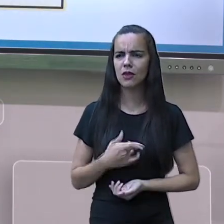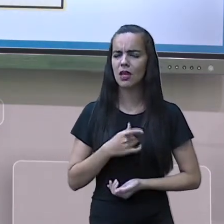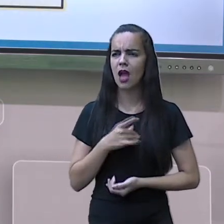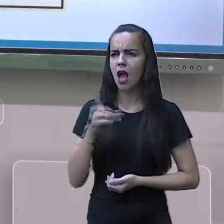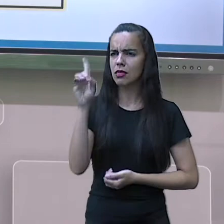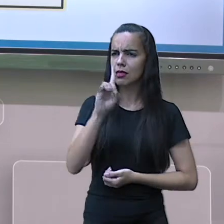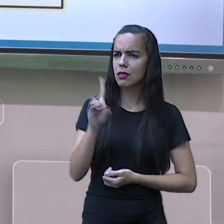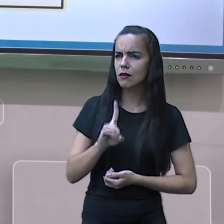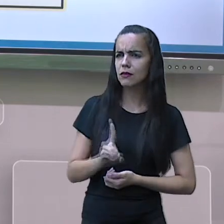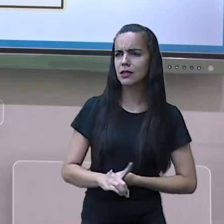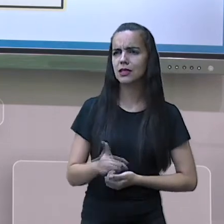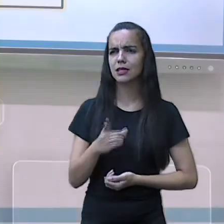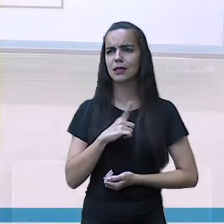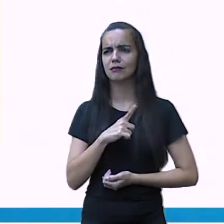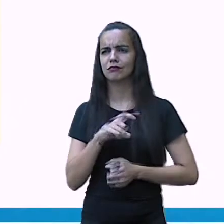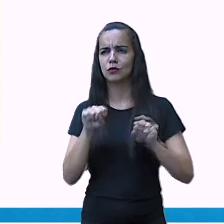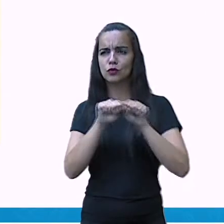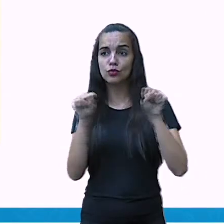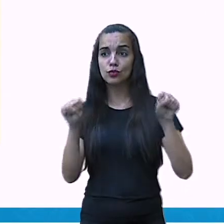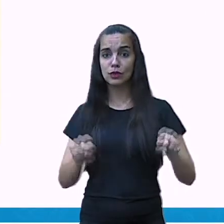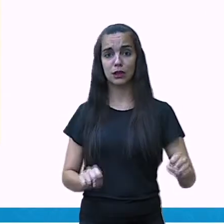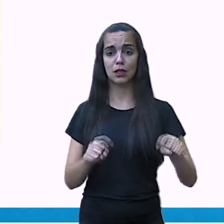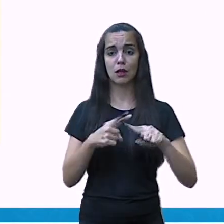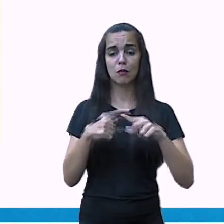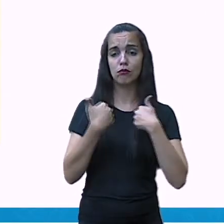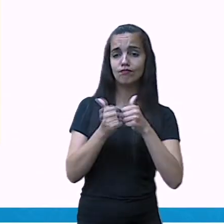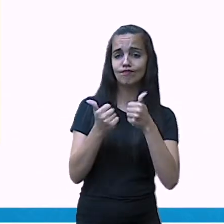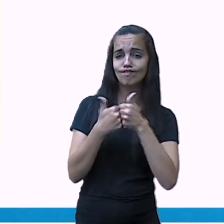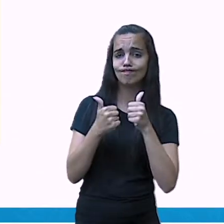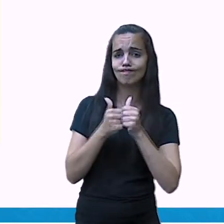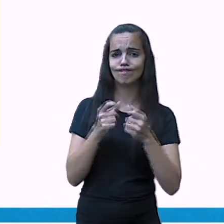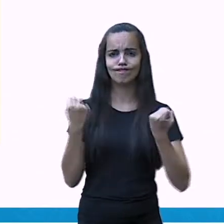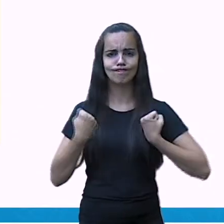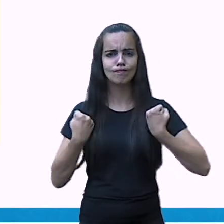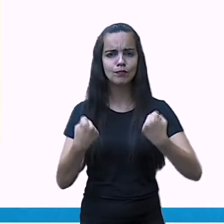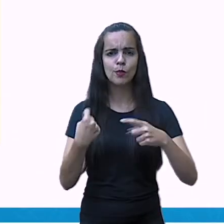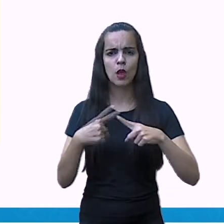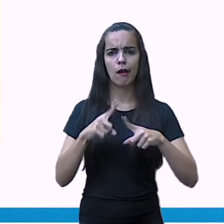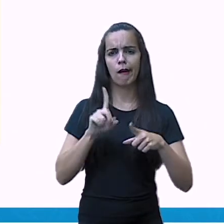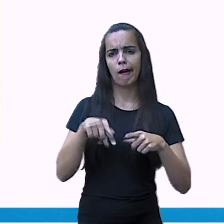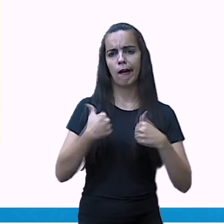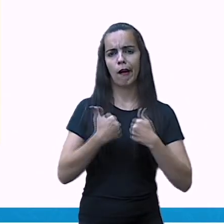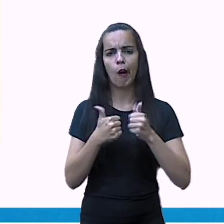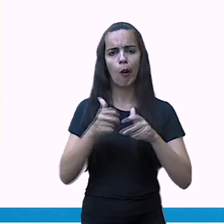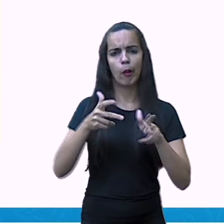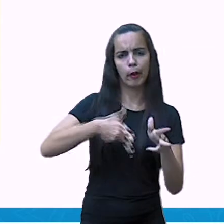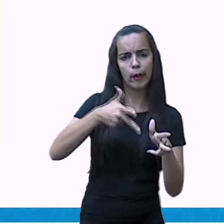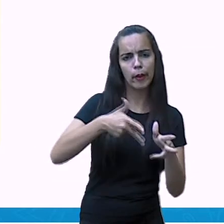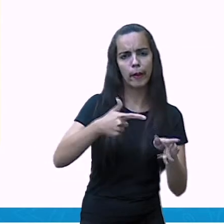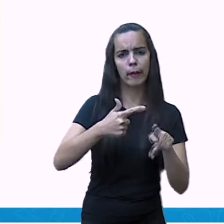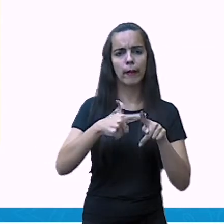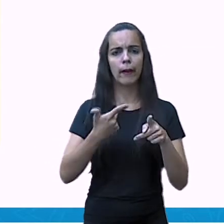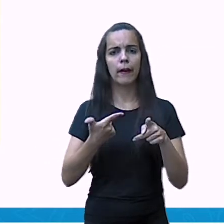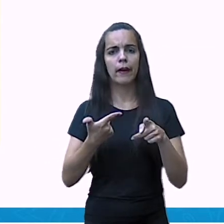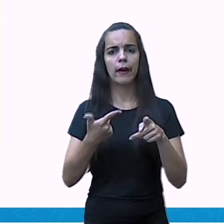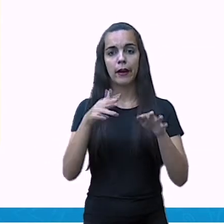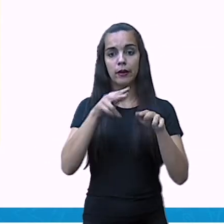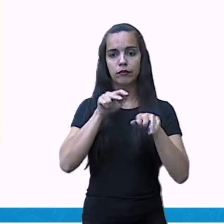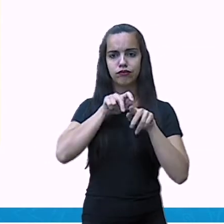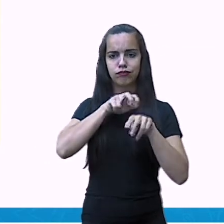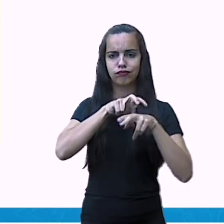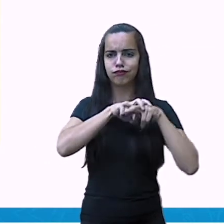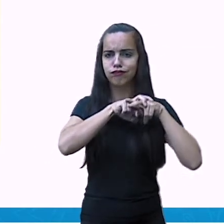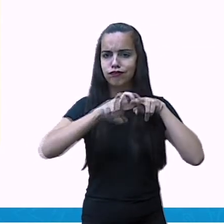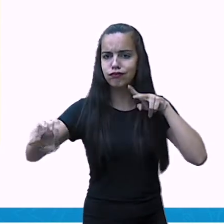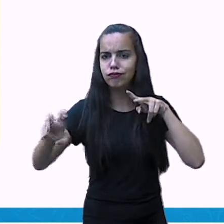Deficiência e precariedade do sistema de transporte, ônibus, metrôs, três, dentro